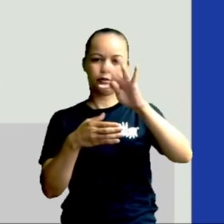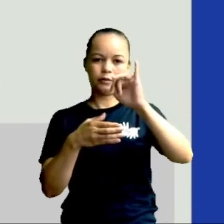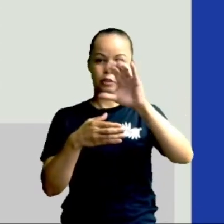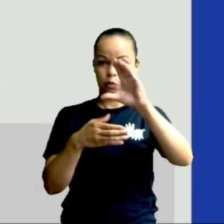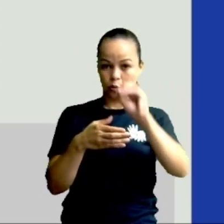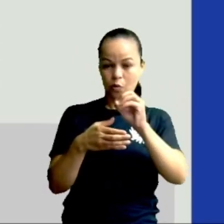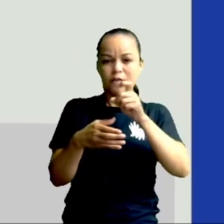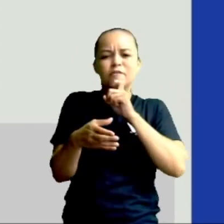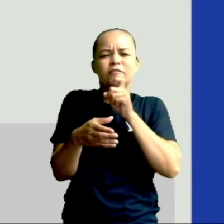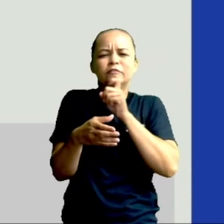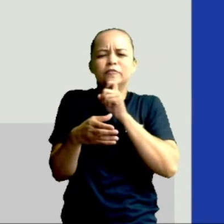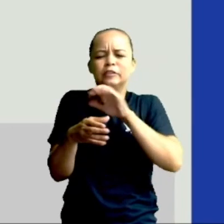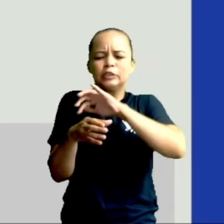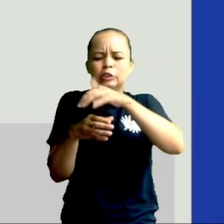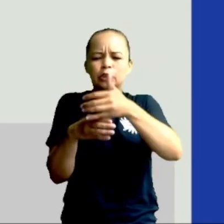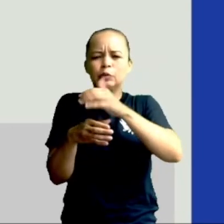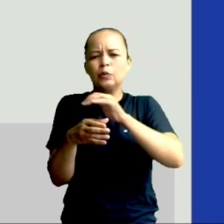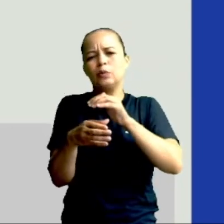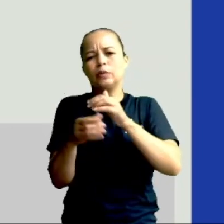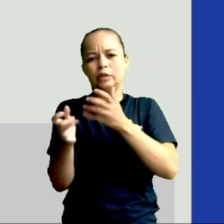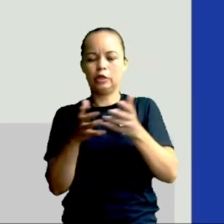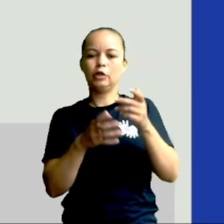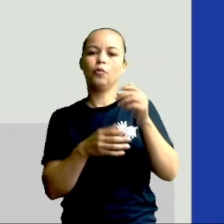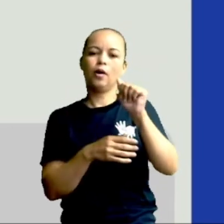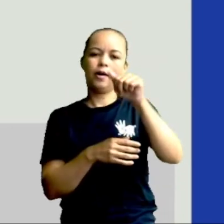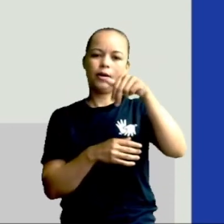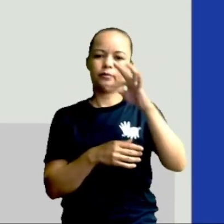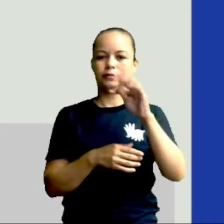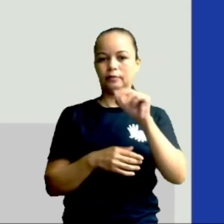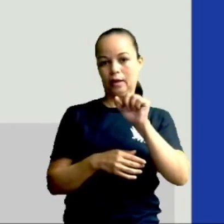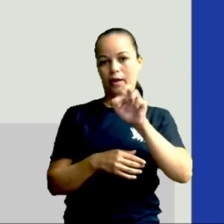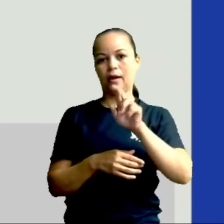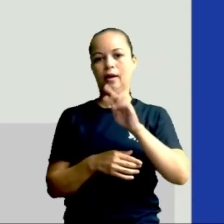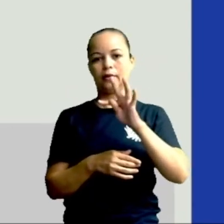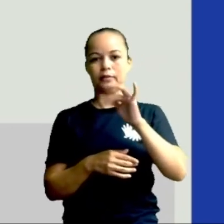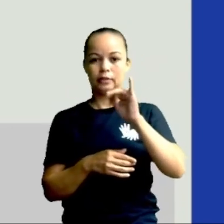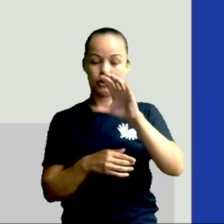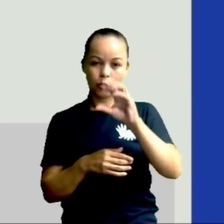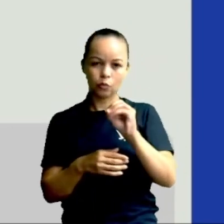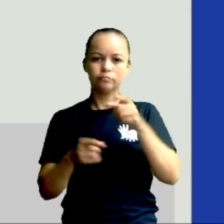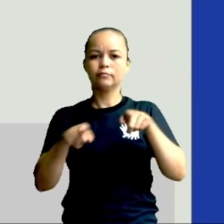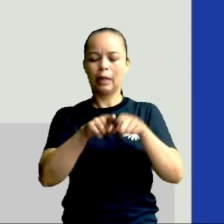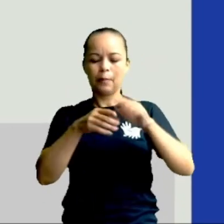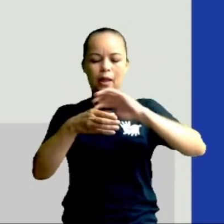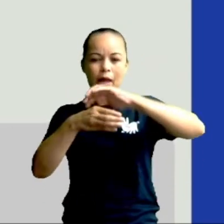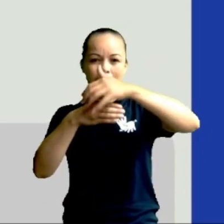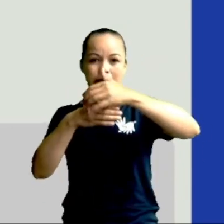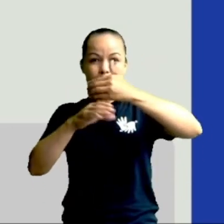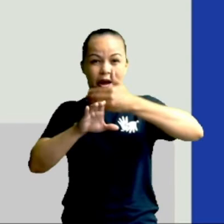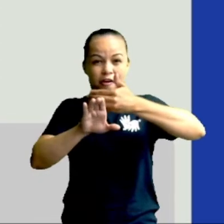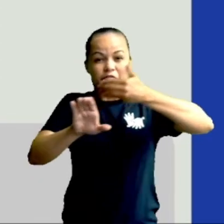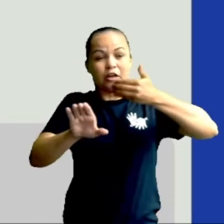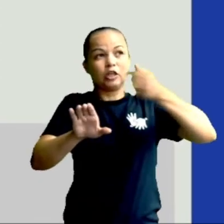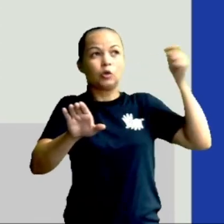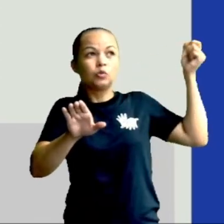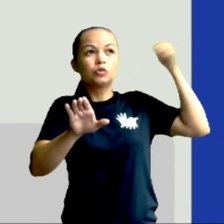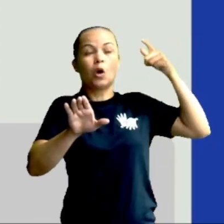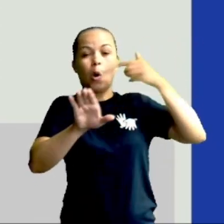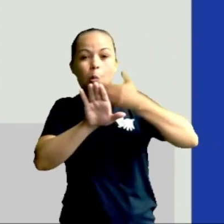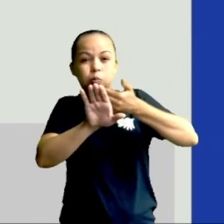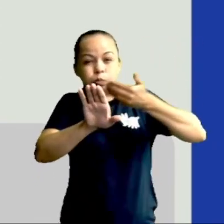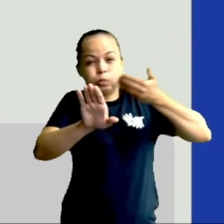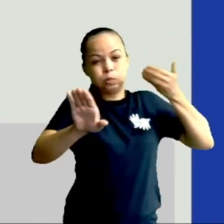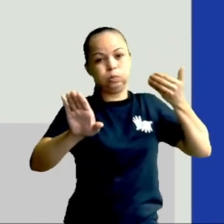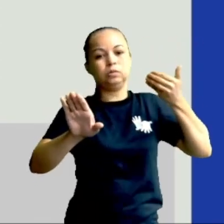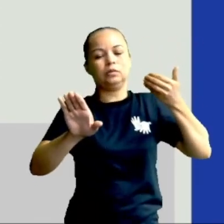Polar Ártico, quanto no Círculo Polar Antártico? Por que são os dois locais da Terra que estão mais afastados do Sol? Então, por